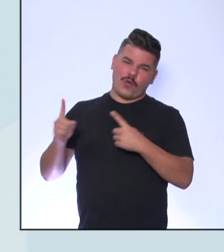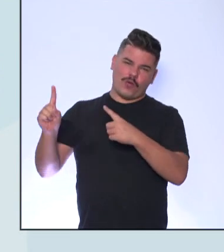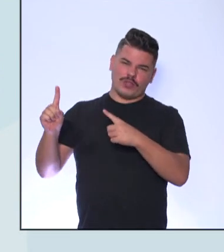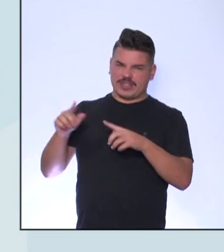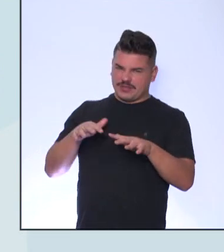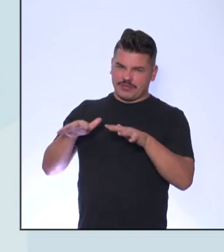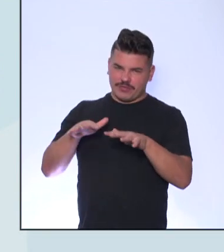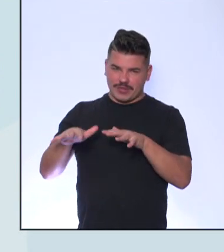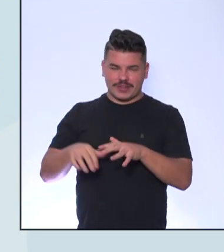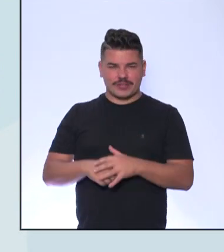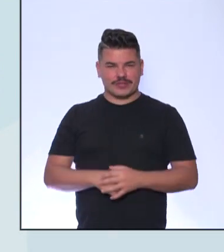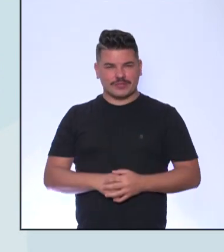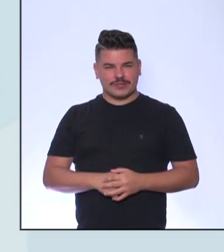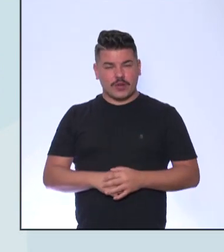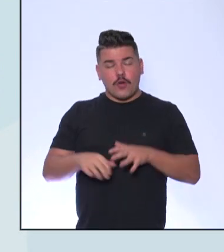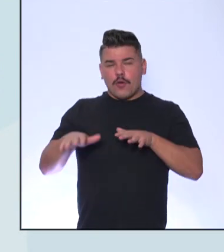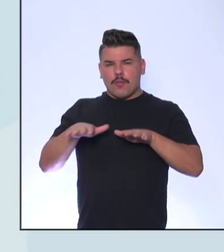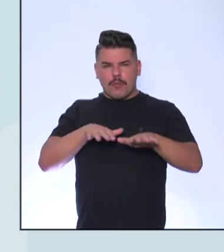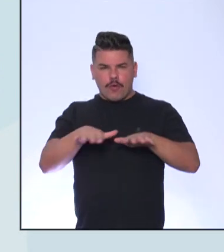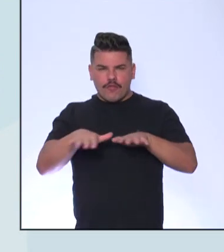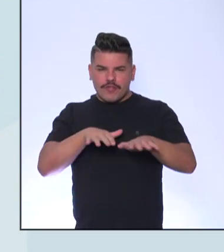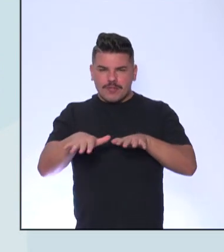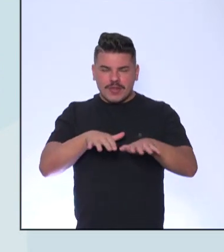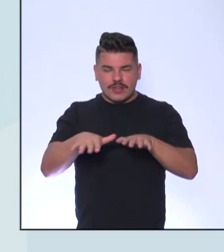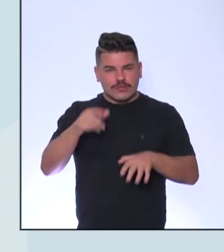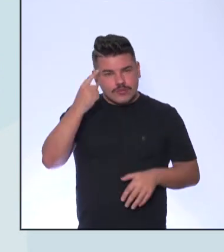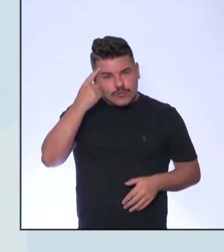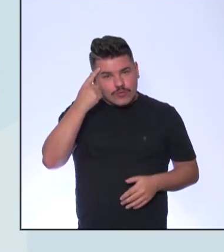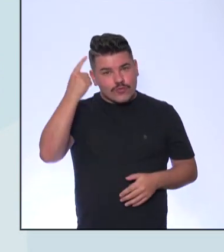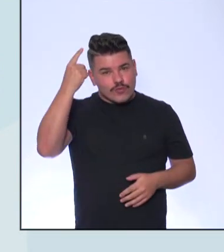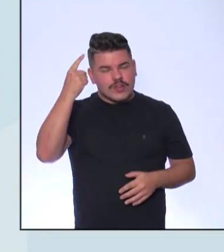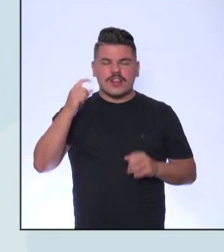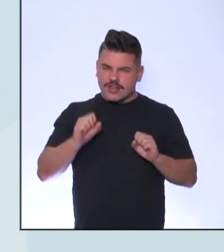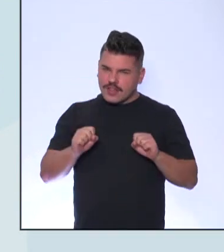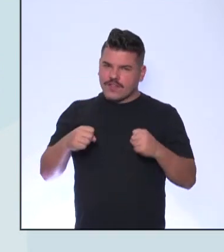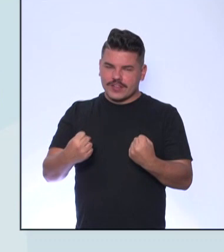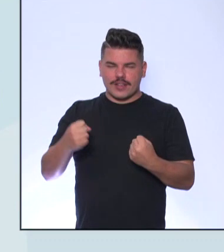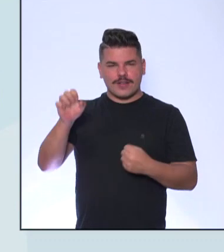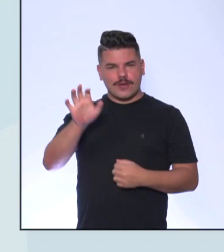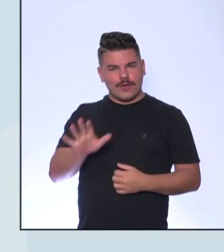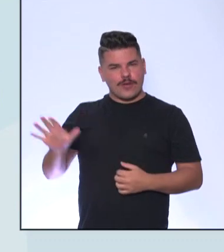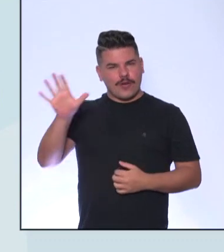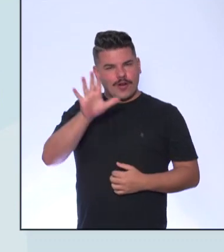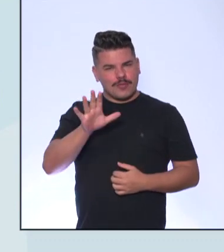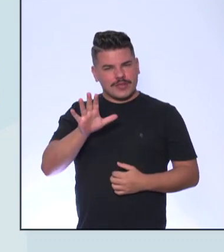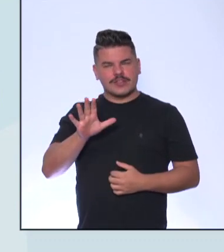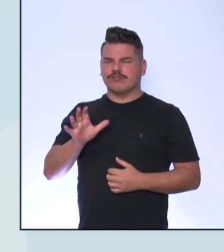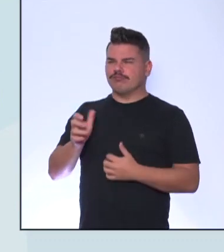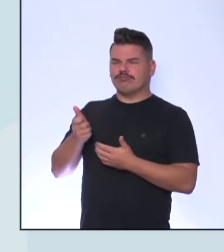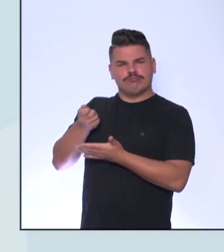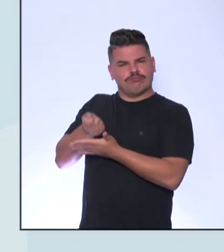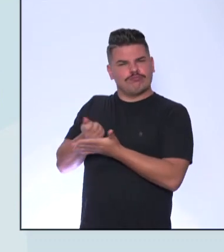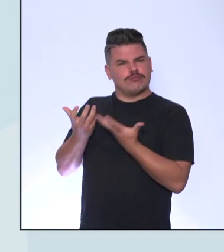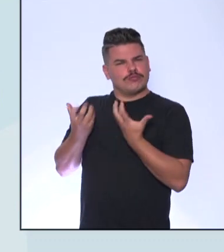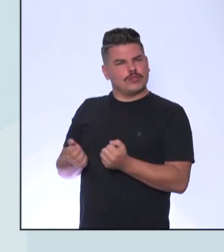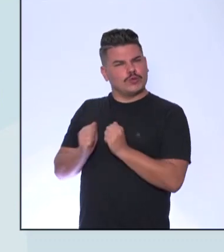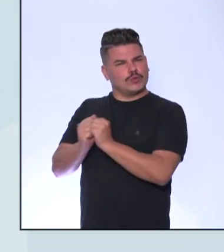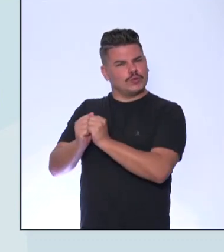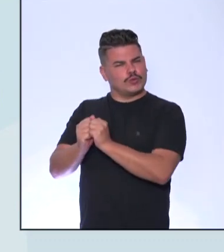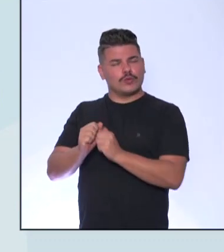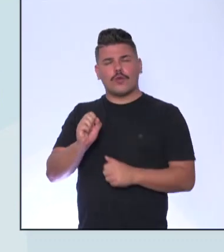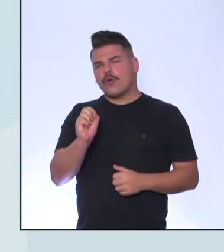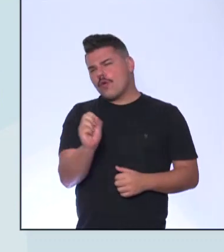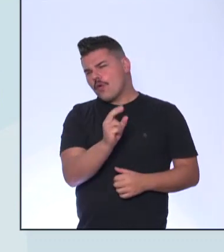o movimento intelectual Que surgiu durante o século X Na Europa Que defendia o uso da razão A favor do antigo regime Ou foi o movimento